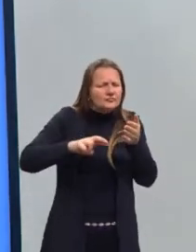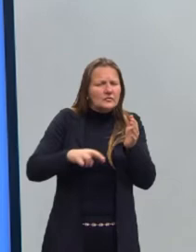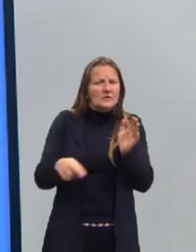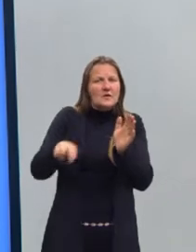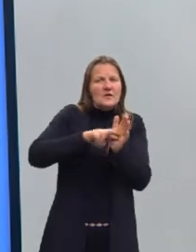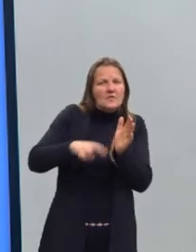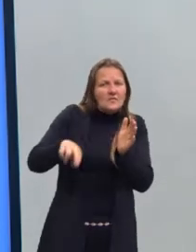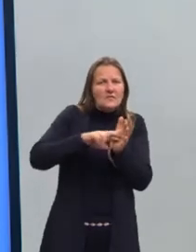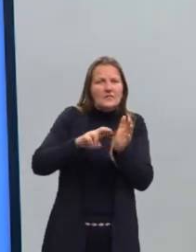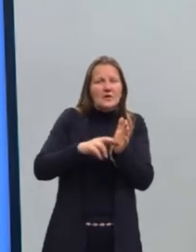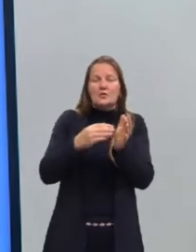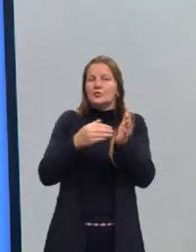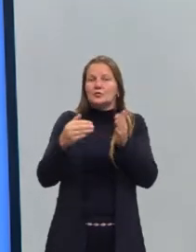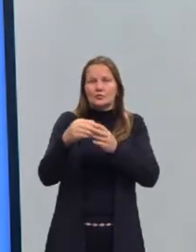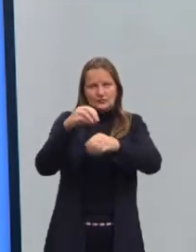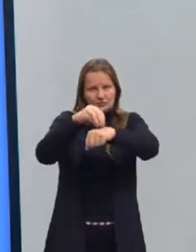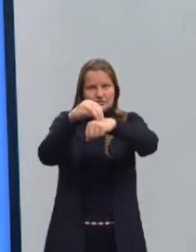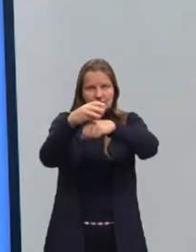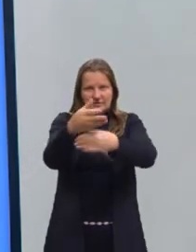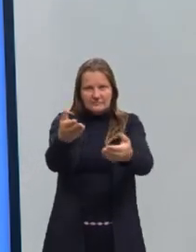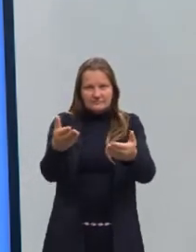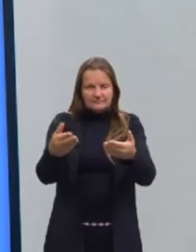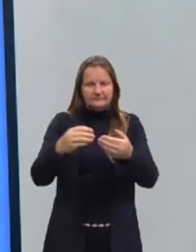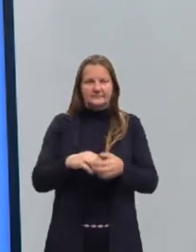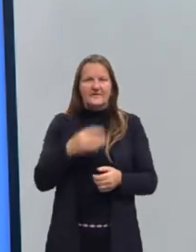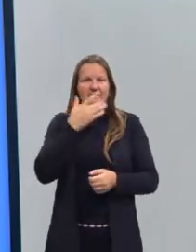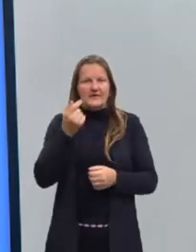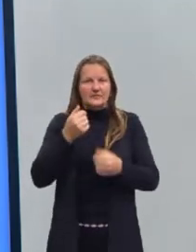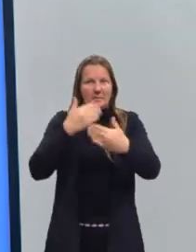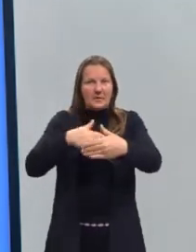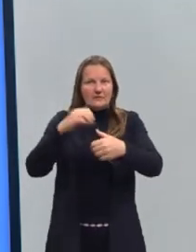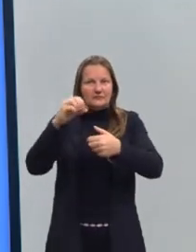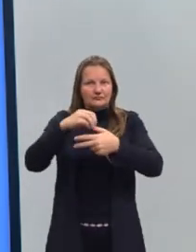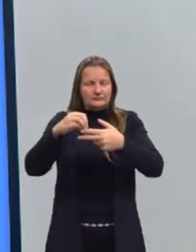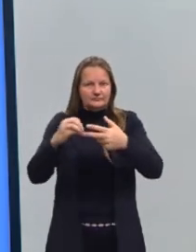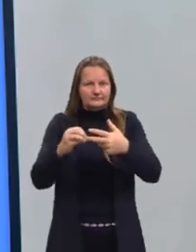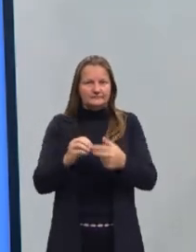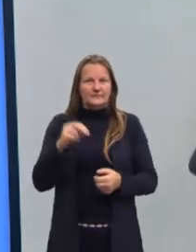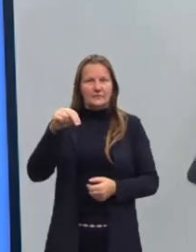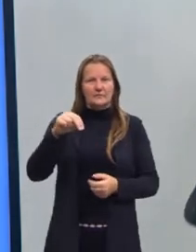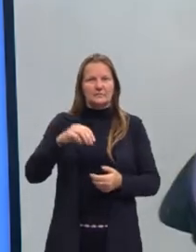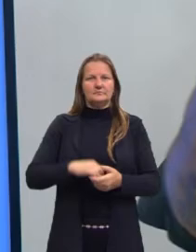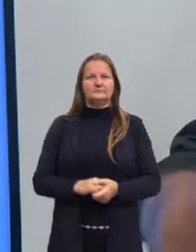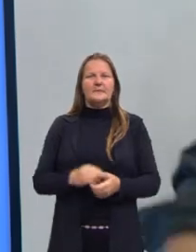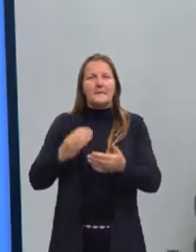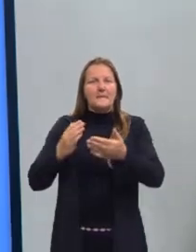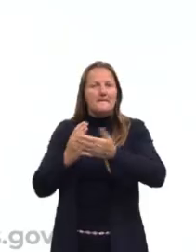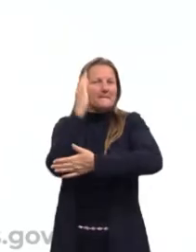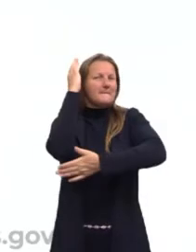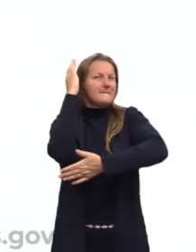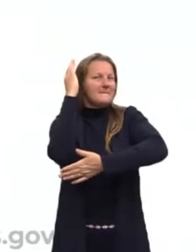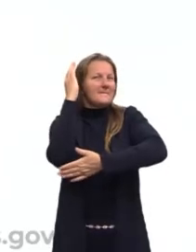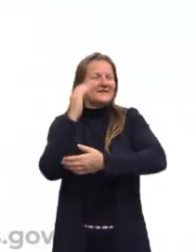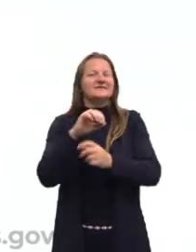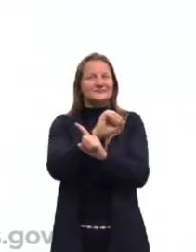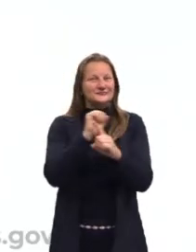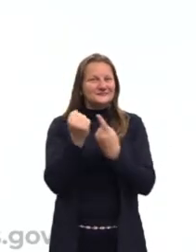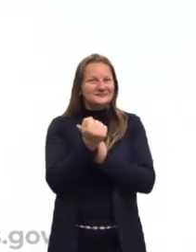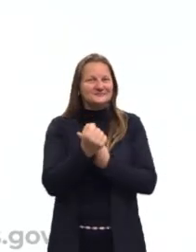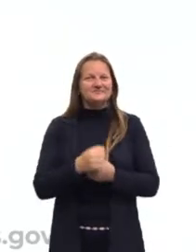possível, ok? Uma dica para, talvez, facilite a sua prova no Enem que acontece em novembro. Partiu passar com sociologia?